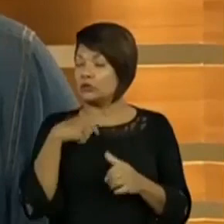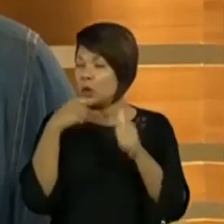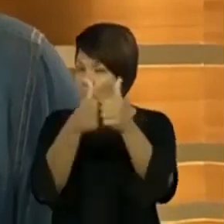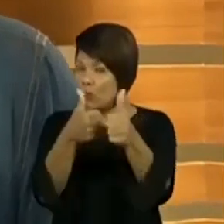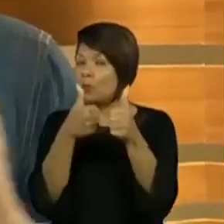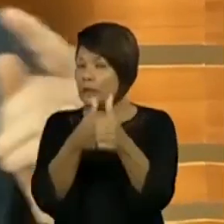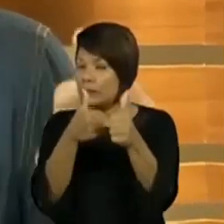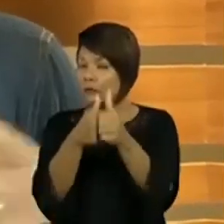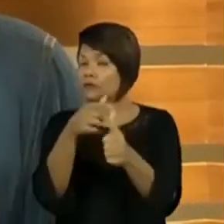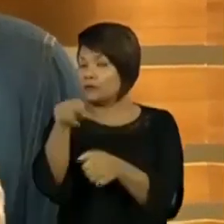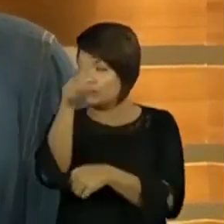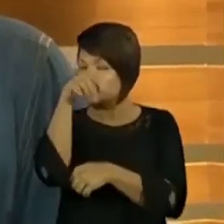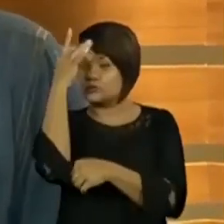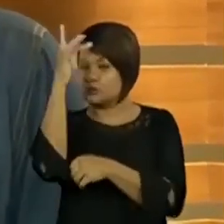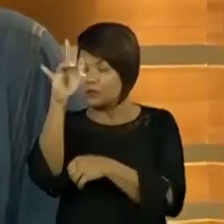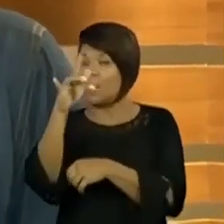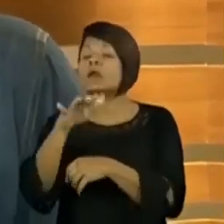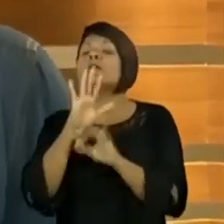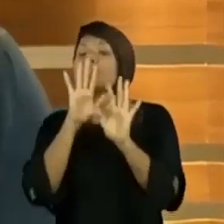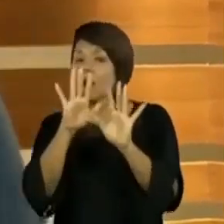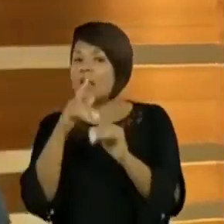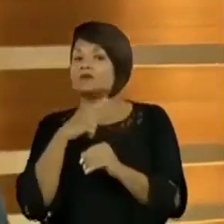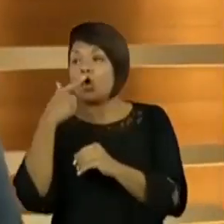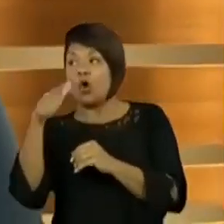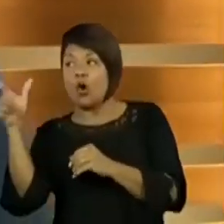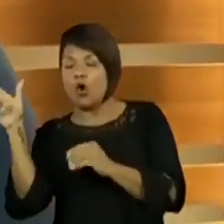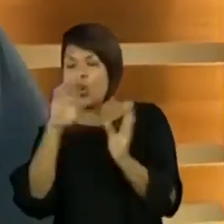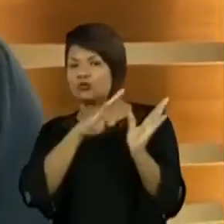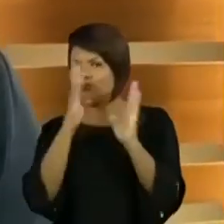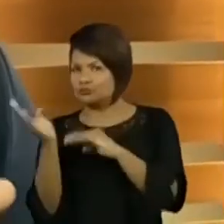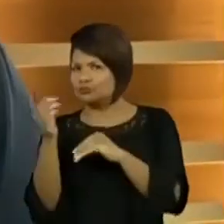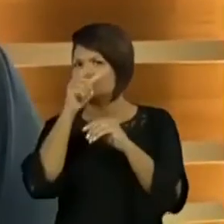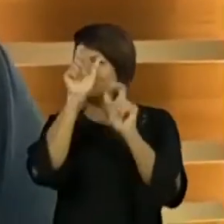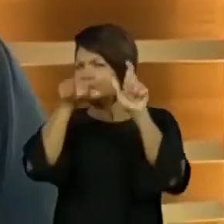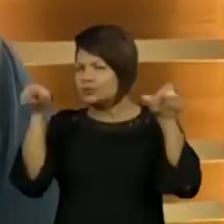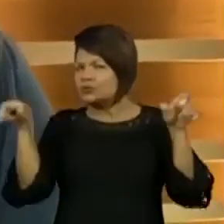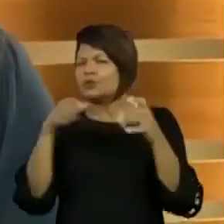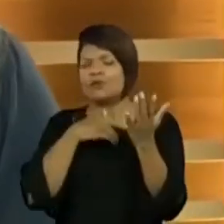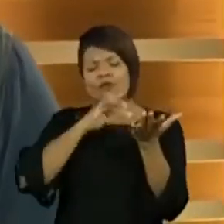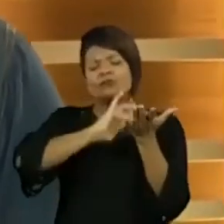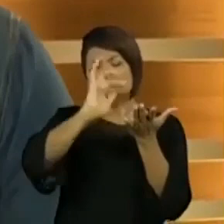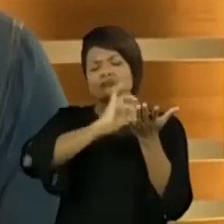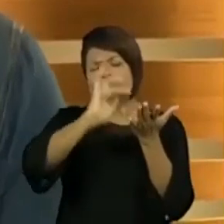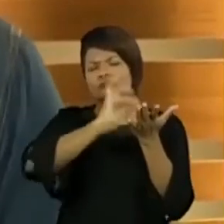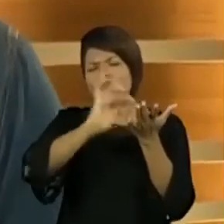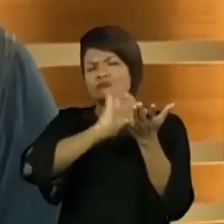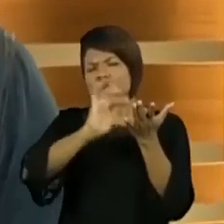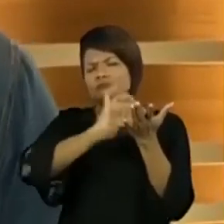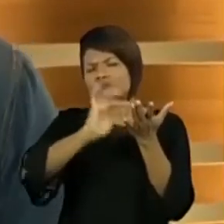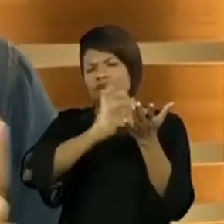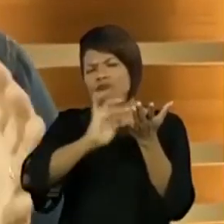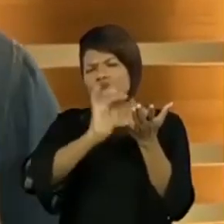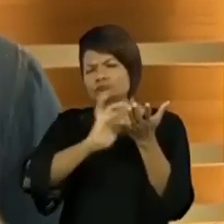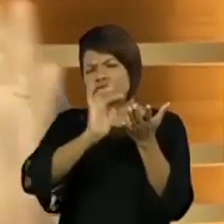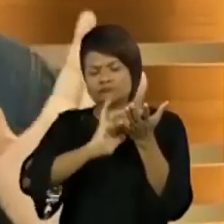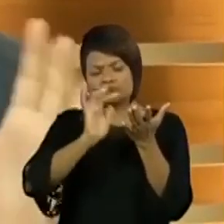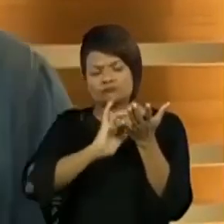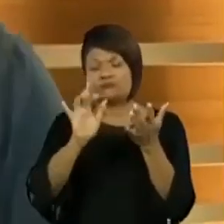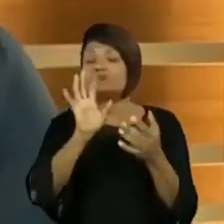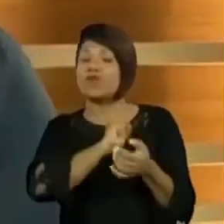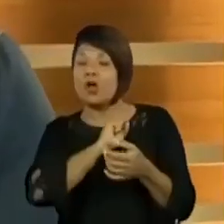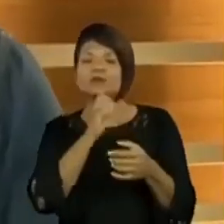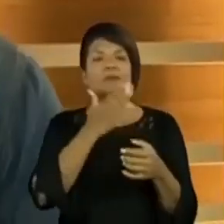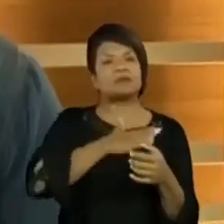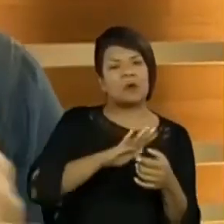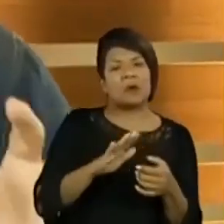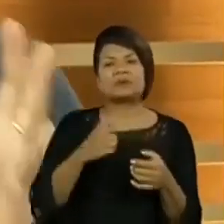vocês não sabem, mas quando eu estou passando a aula de outros professores, e até mesmo a minha, eu venho acompanhando os comentários. E aí tem uma galera, quem gosta disso tal,